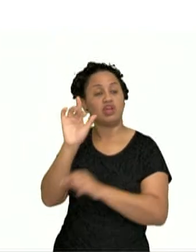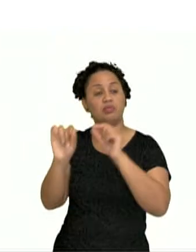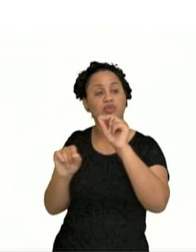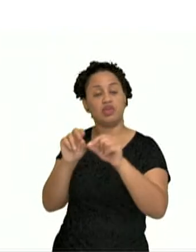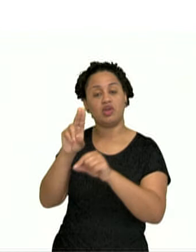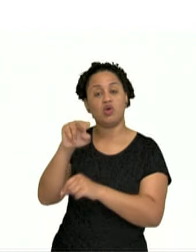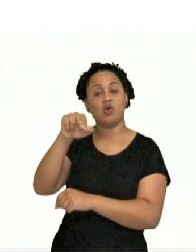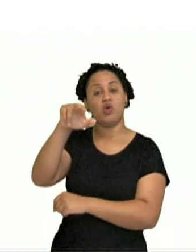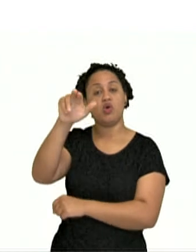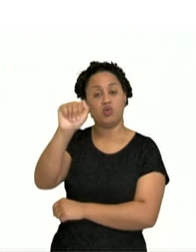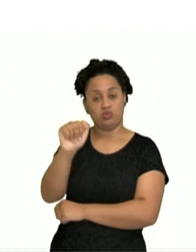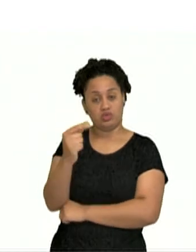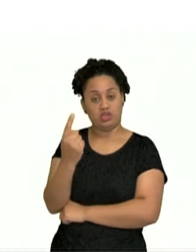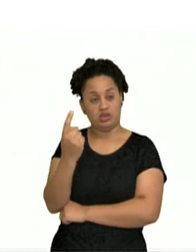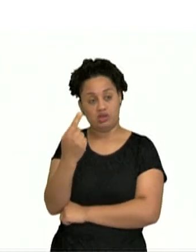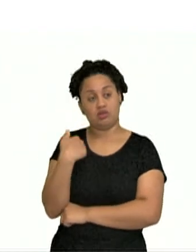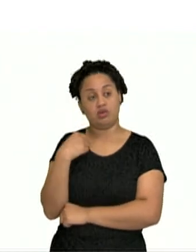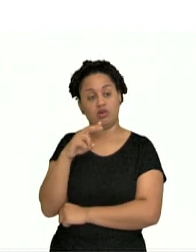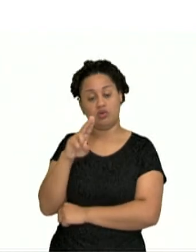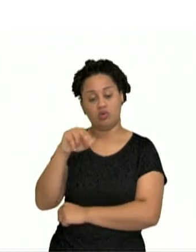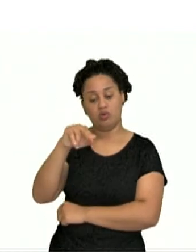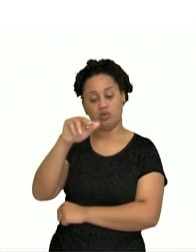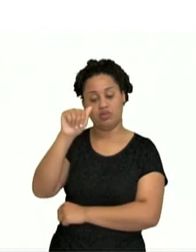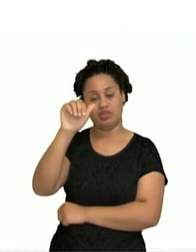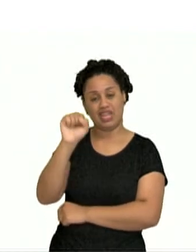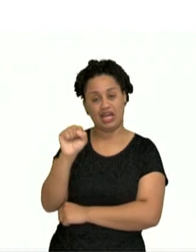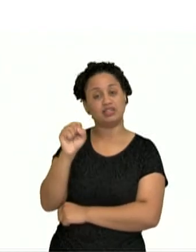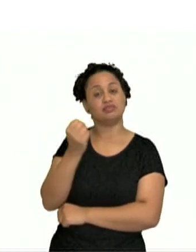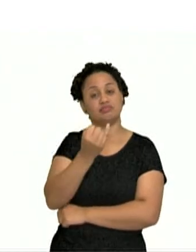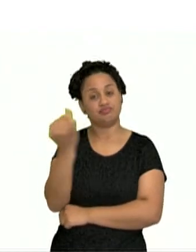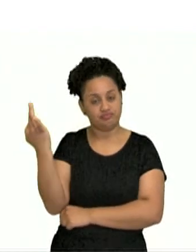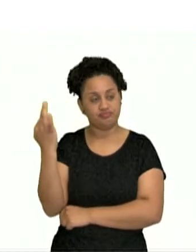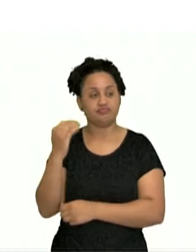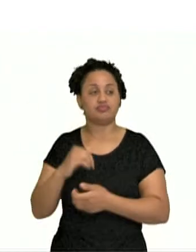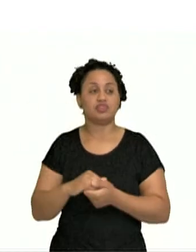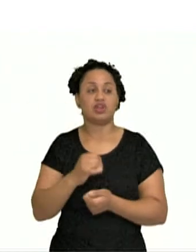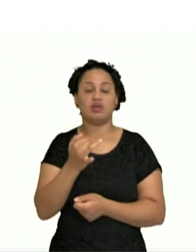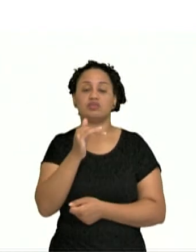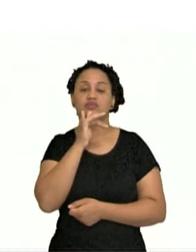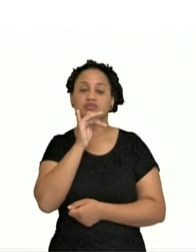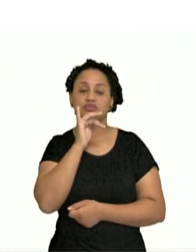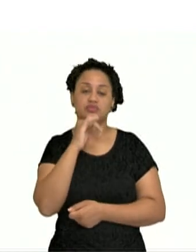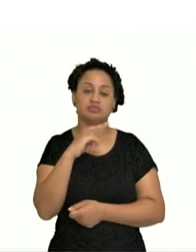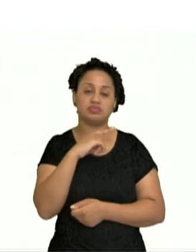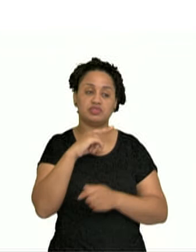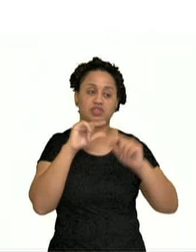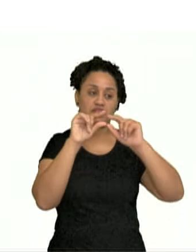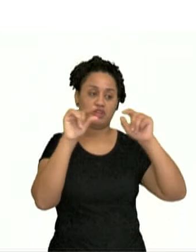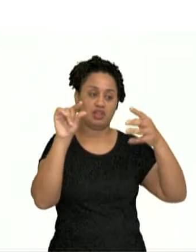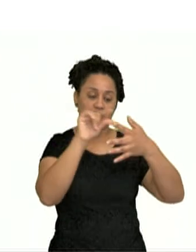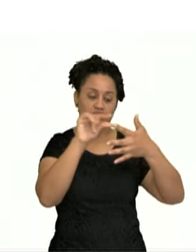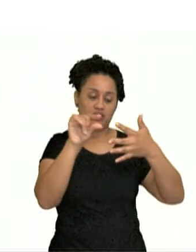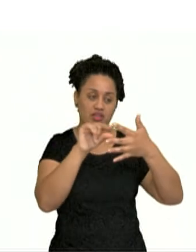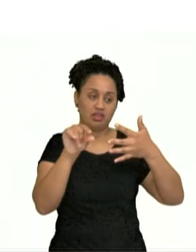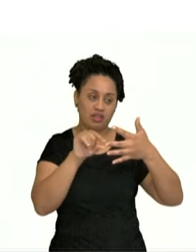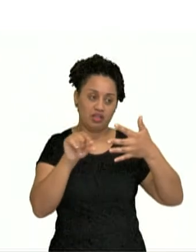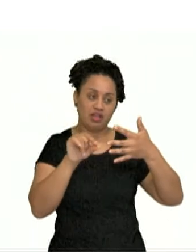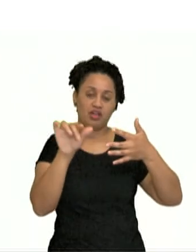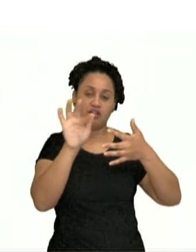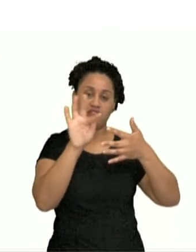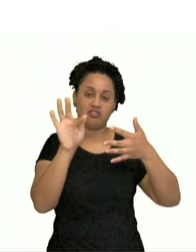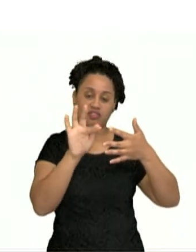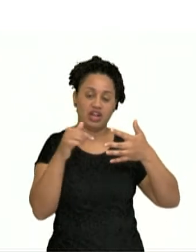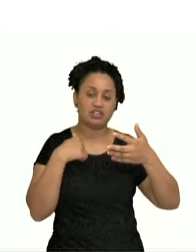uso UNA no singular e UNAS no singular. Alguns exemplos para vocês aqui. LA professora de espanhol